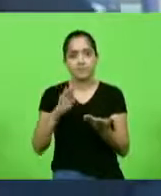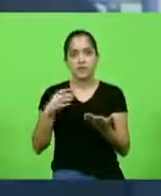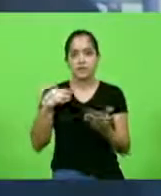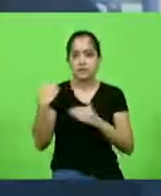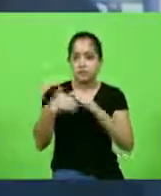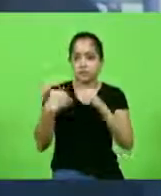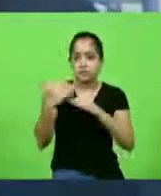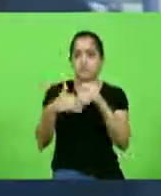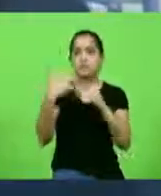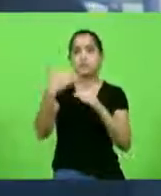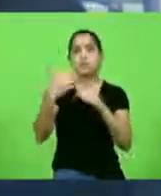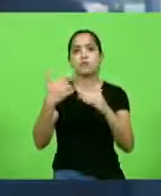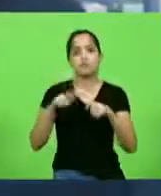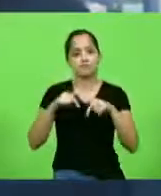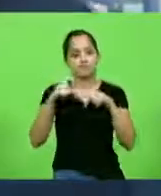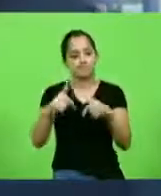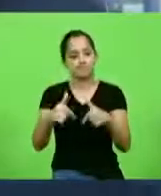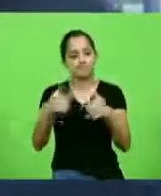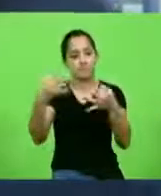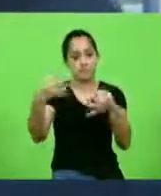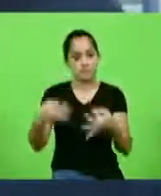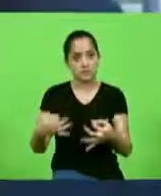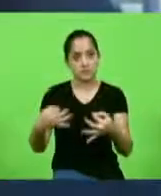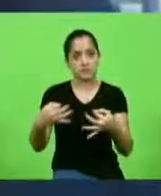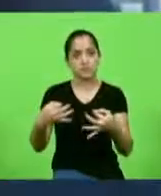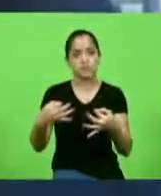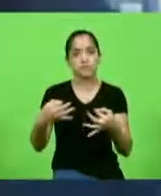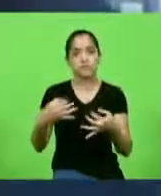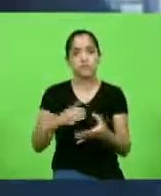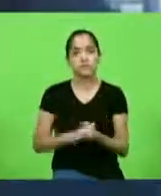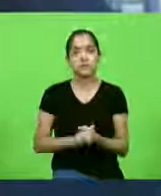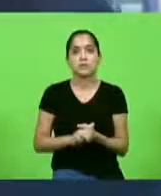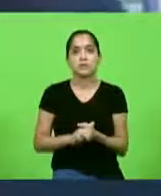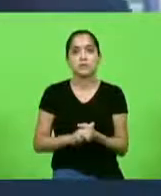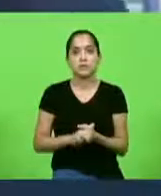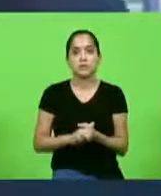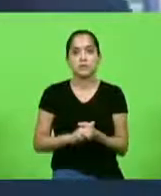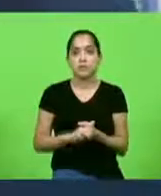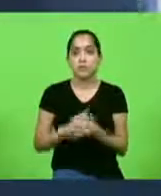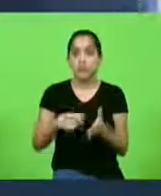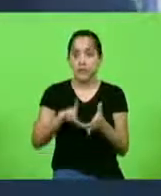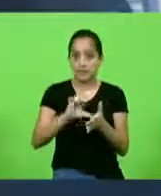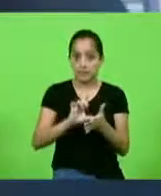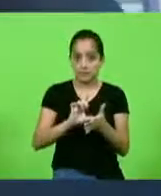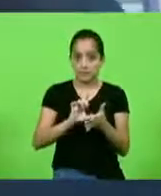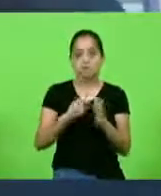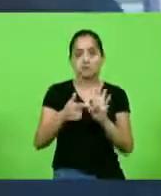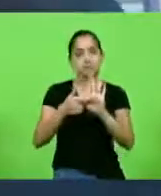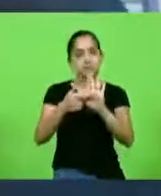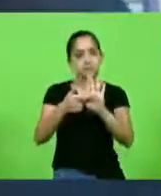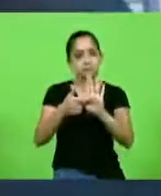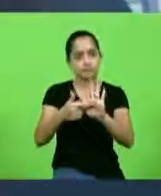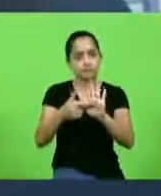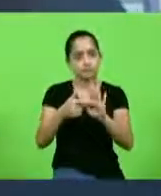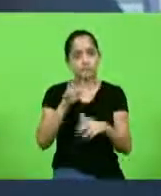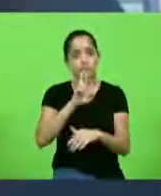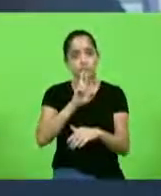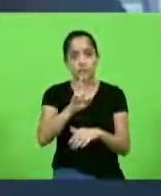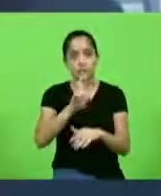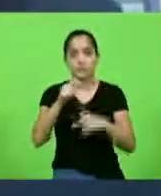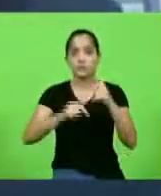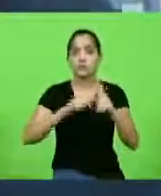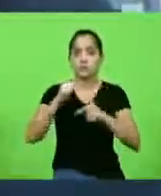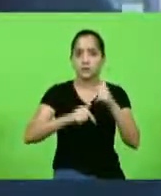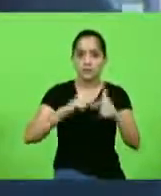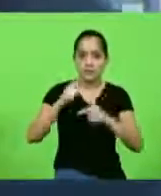e girar certa. Antes de finalizar, quero apresentar alguns resultados dos trabalhos que